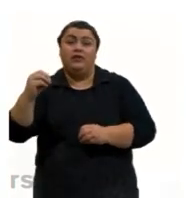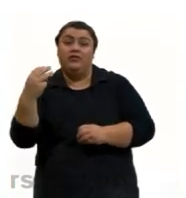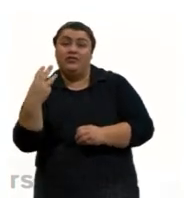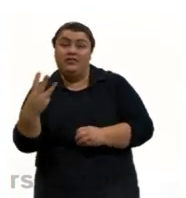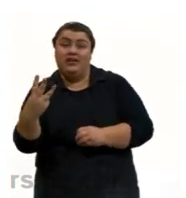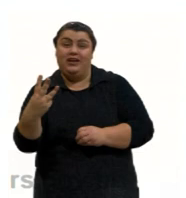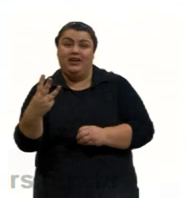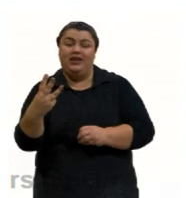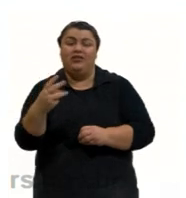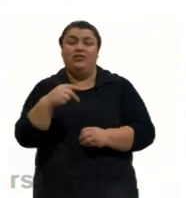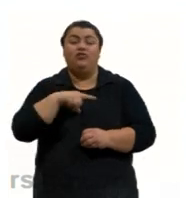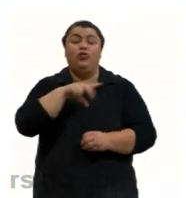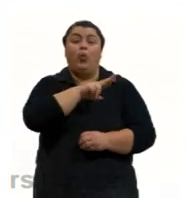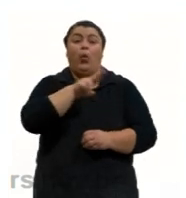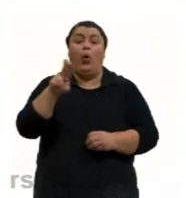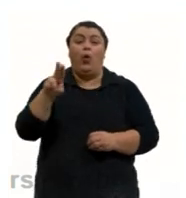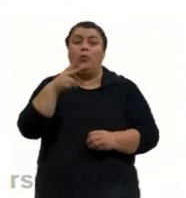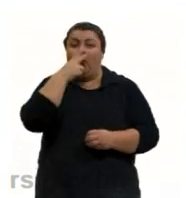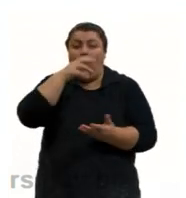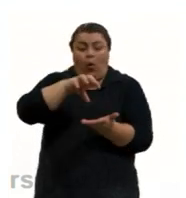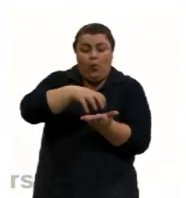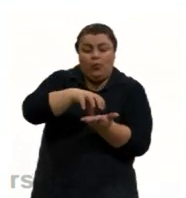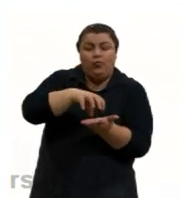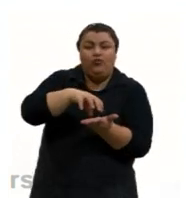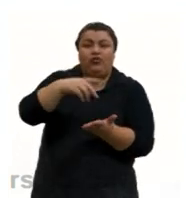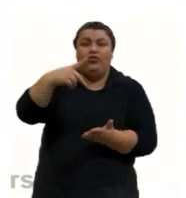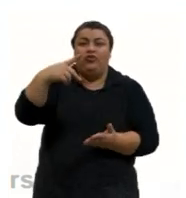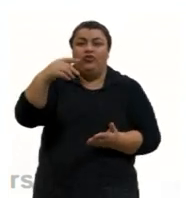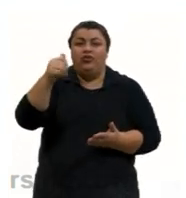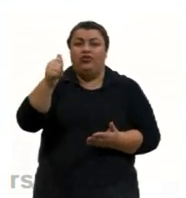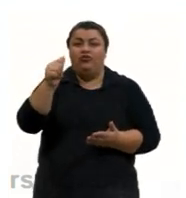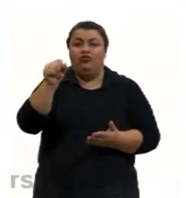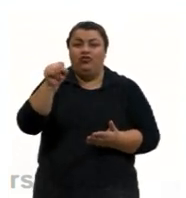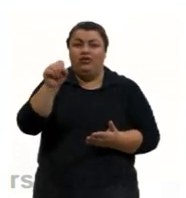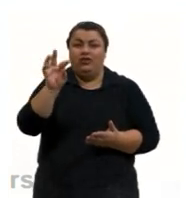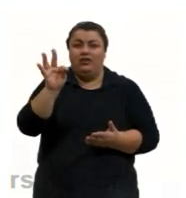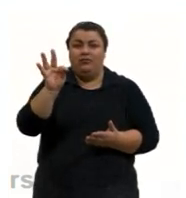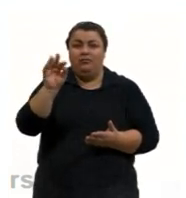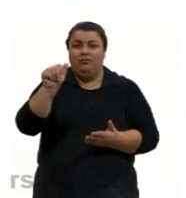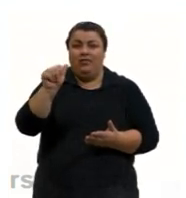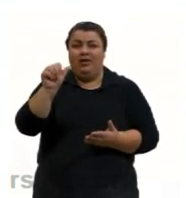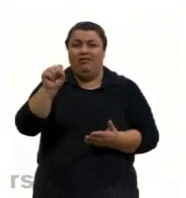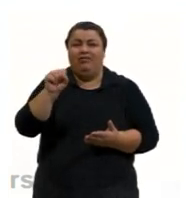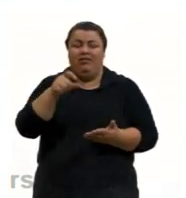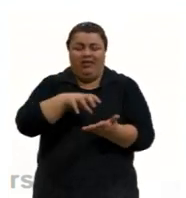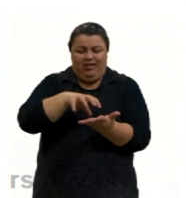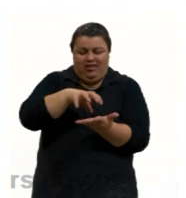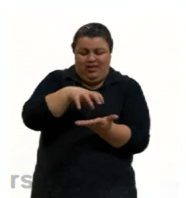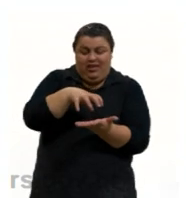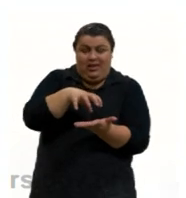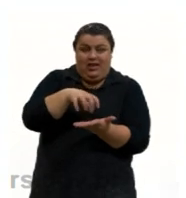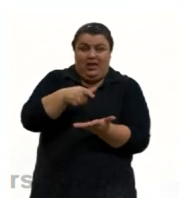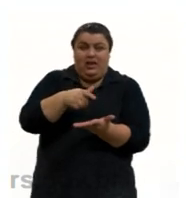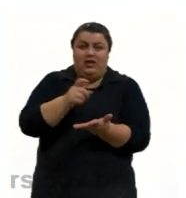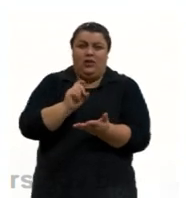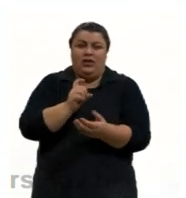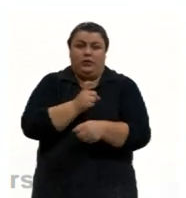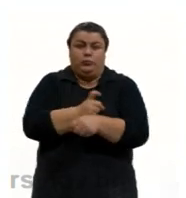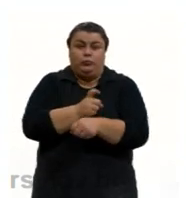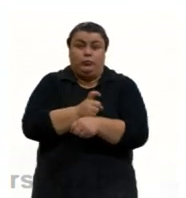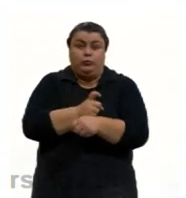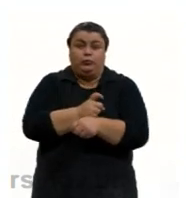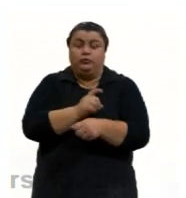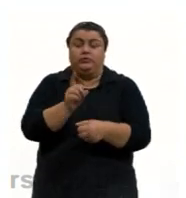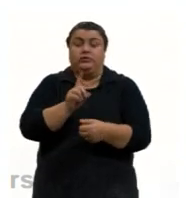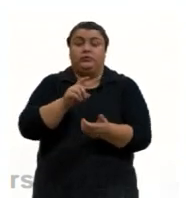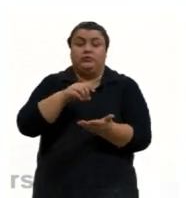de pudim de passas. Por quê? Porque ele era redondinho, né, maciço ali, mas não rígido e tenha